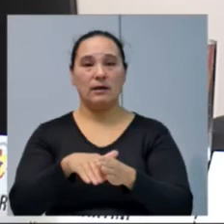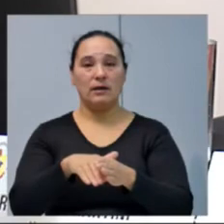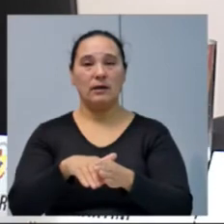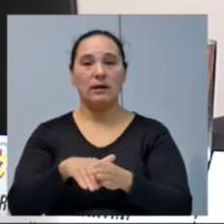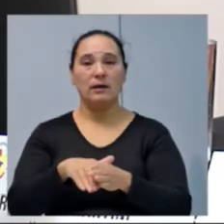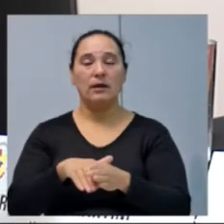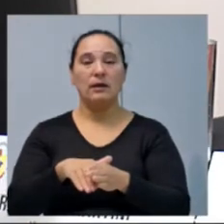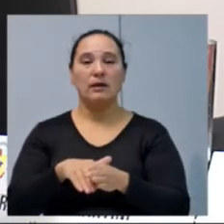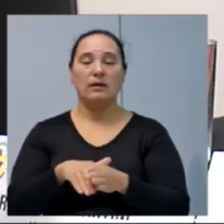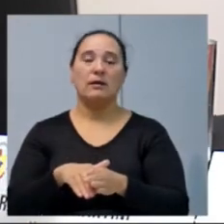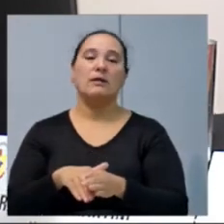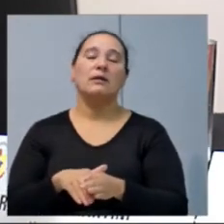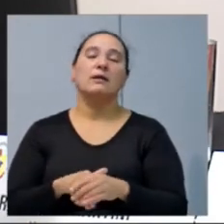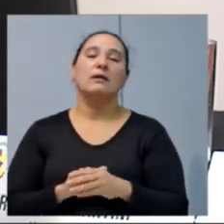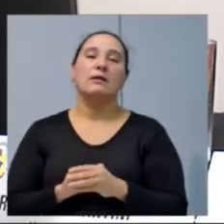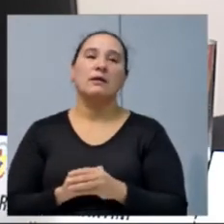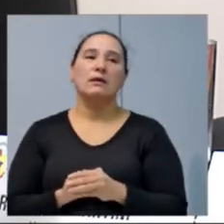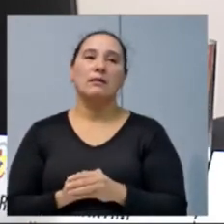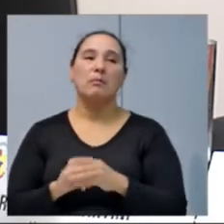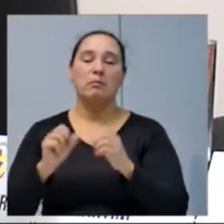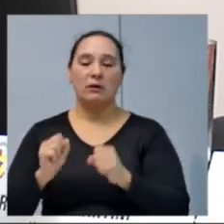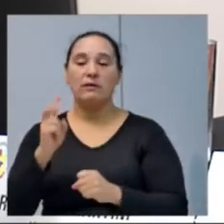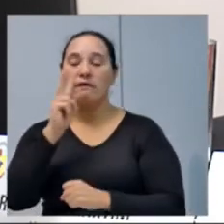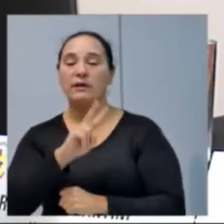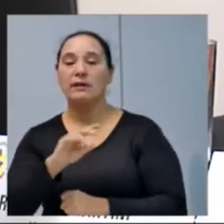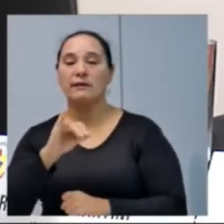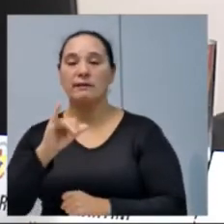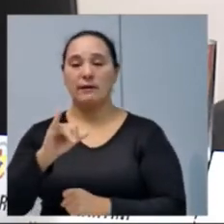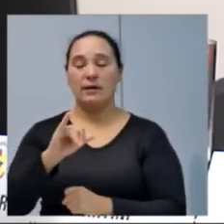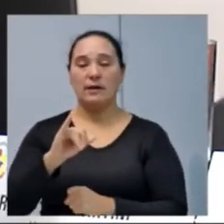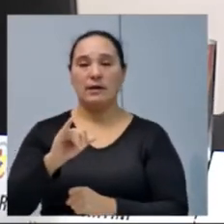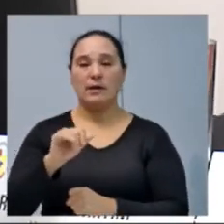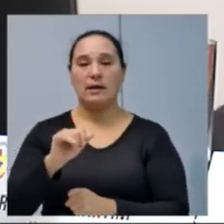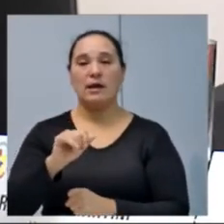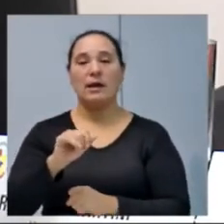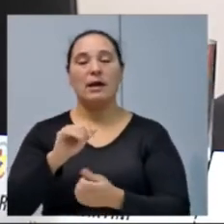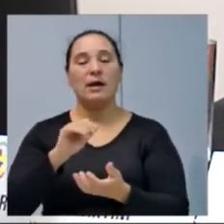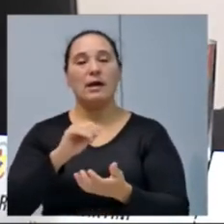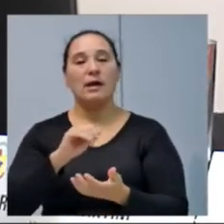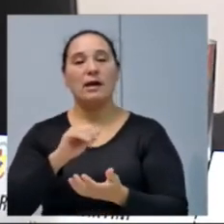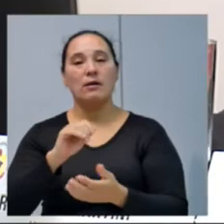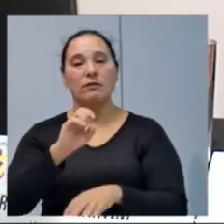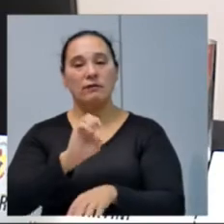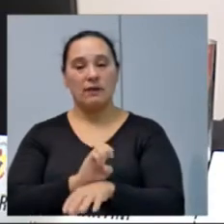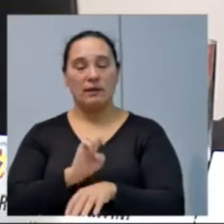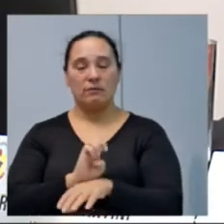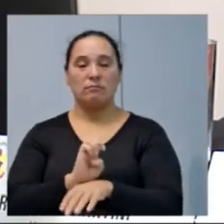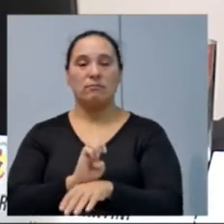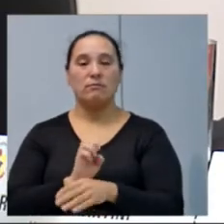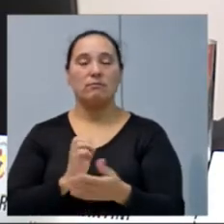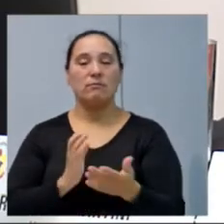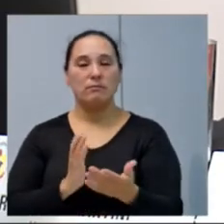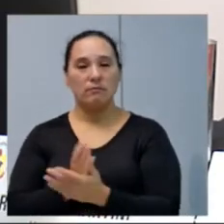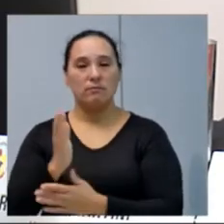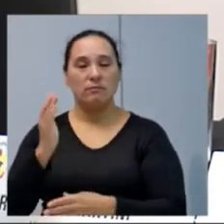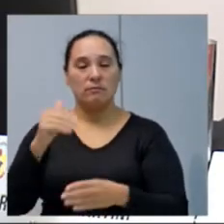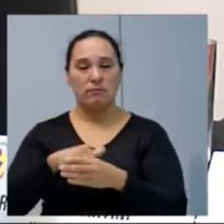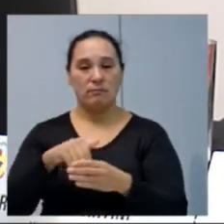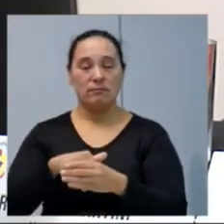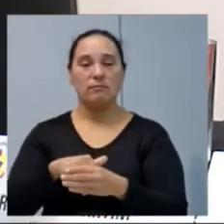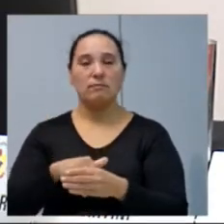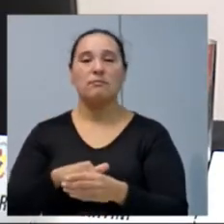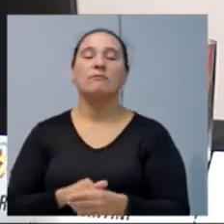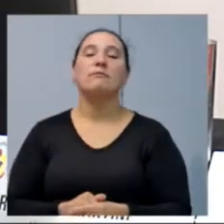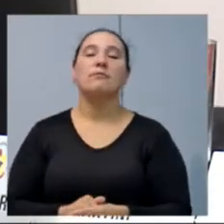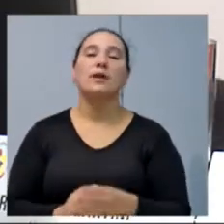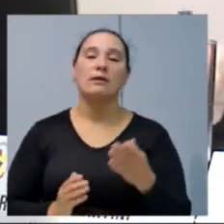agência do desenvolvimento regional que também possa verificar se é de sua competência. Em votação, os contrários se manifestem.